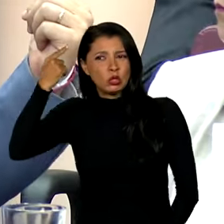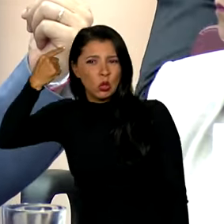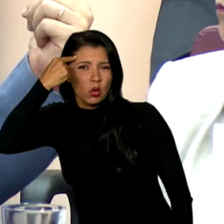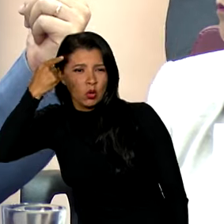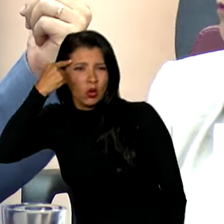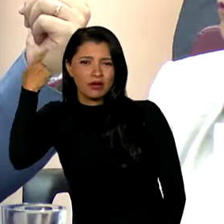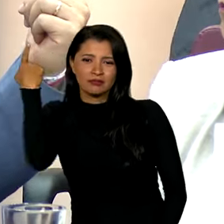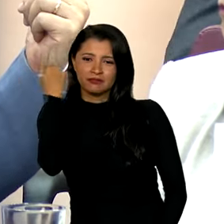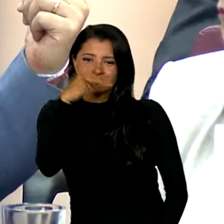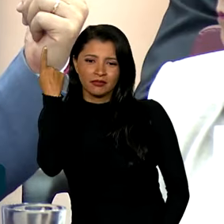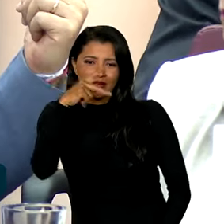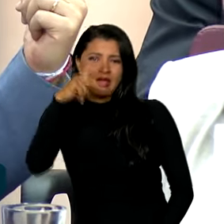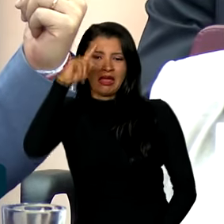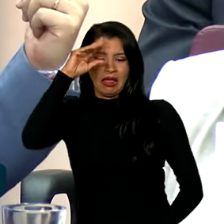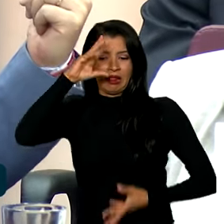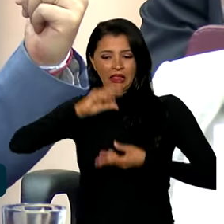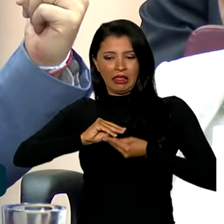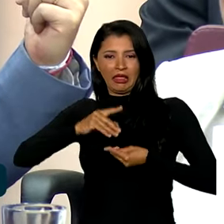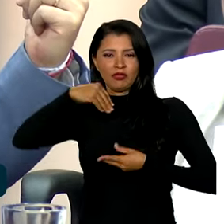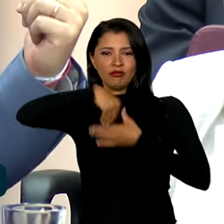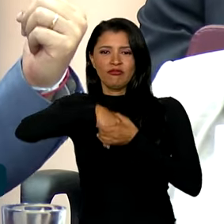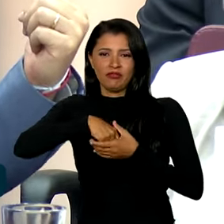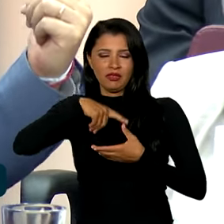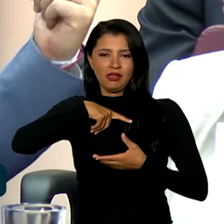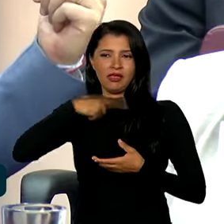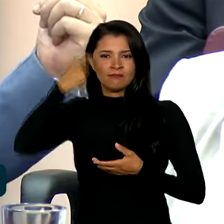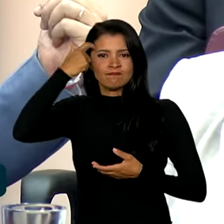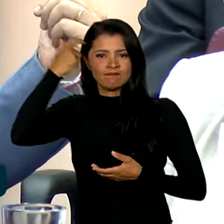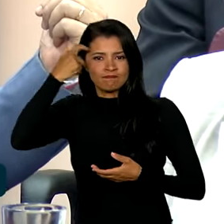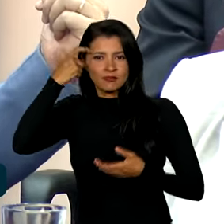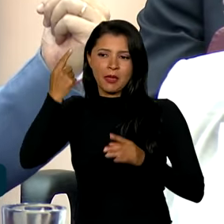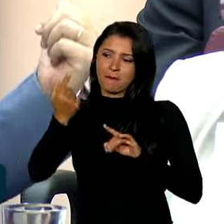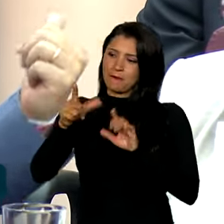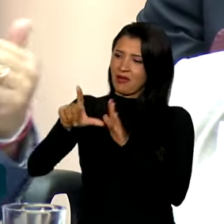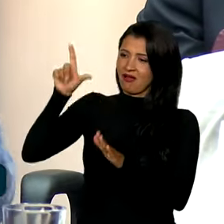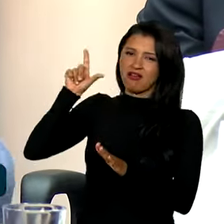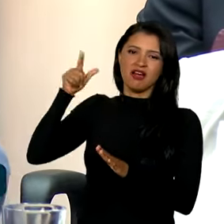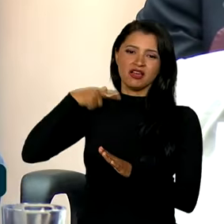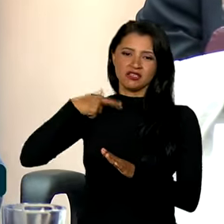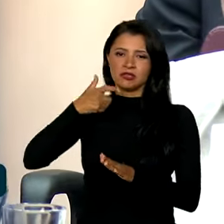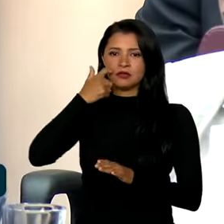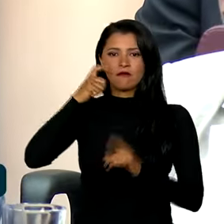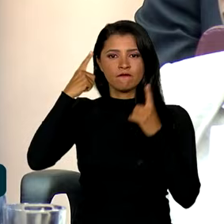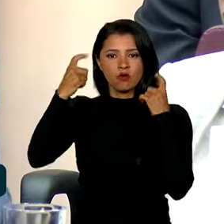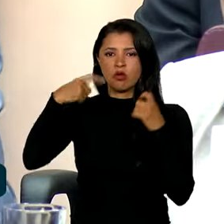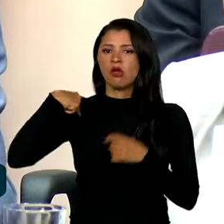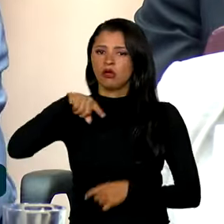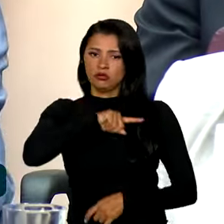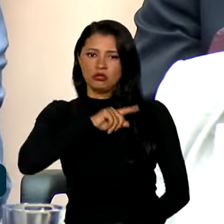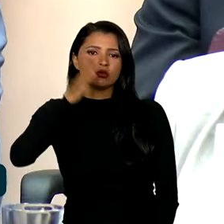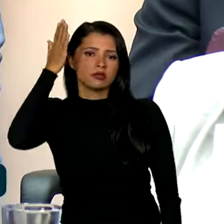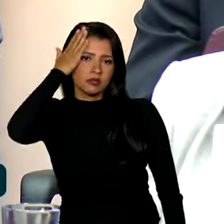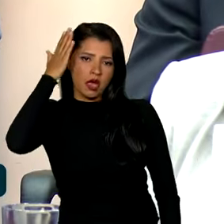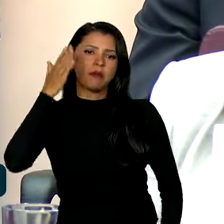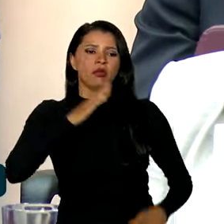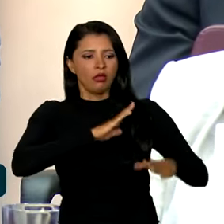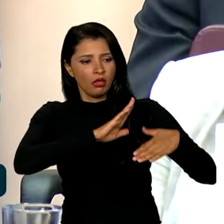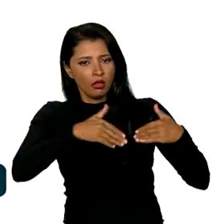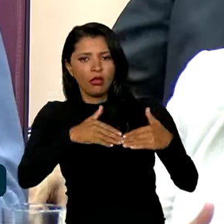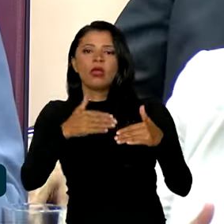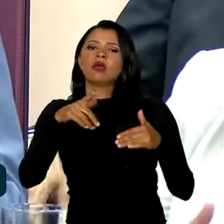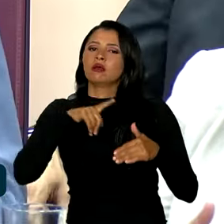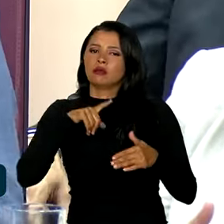tiveram seus espíritos e a sua vida armada no período anterior e que nós temos consciência que esse processo não